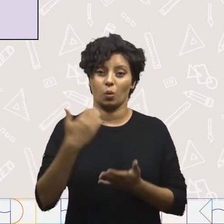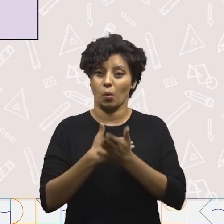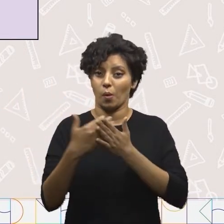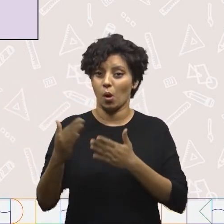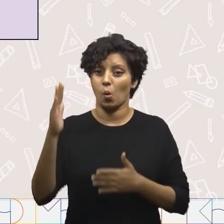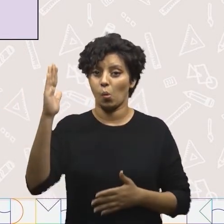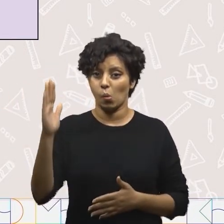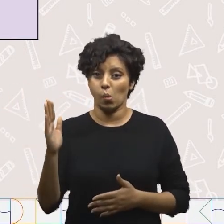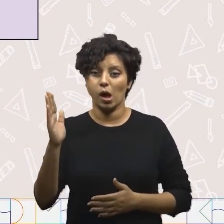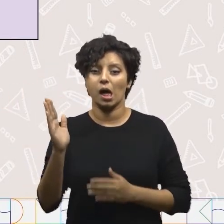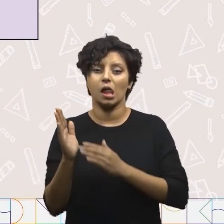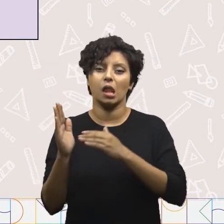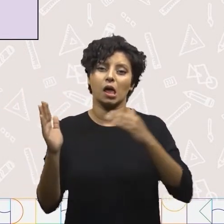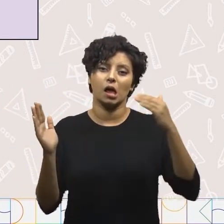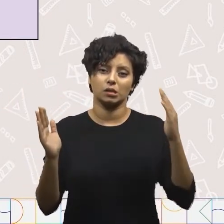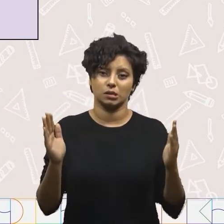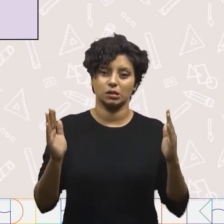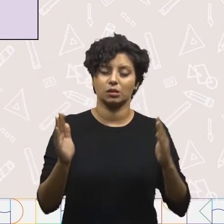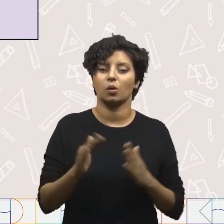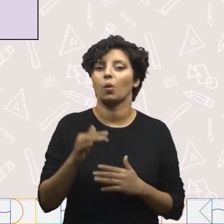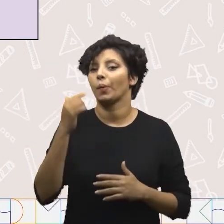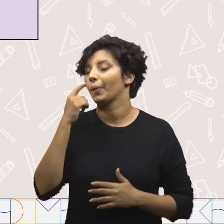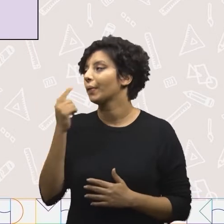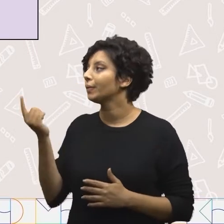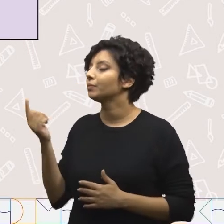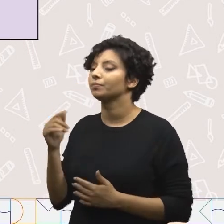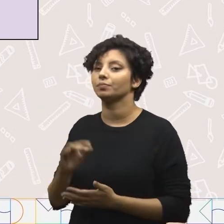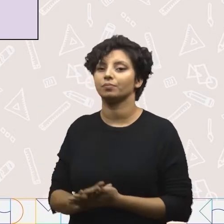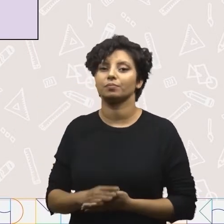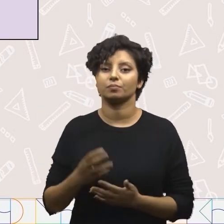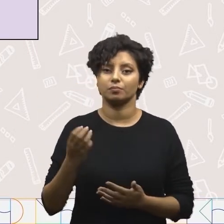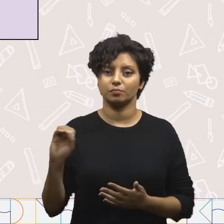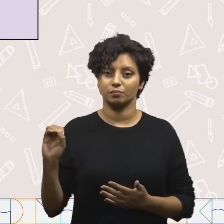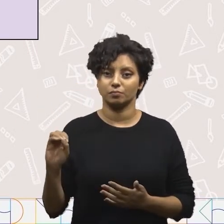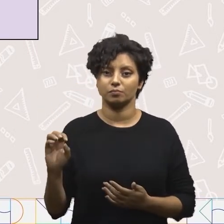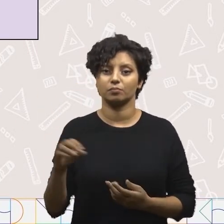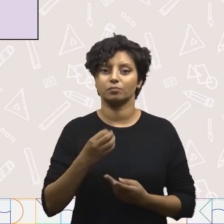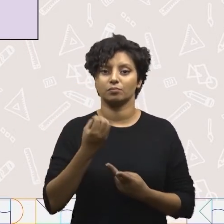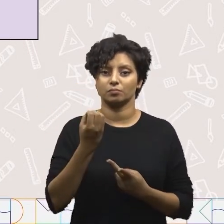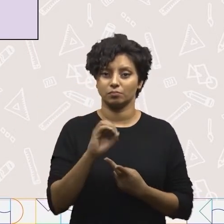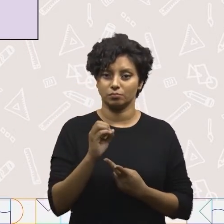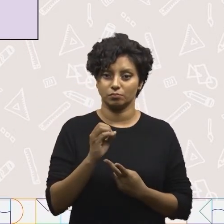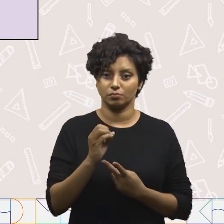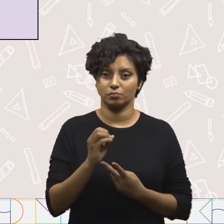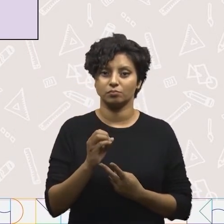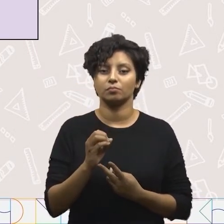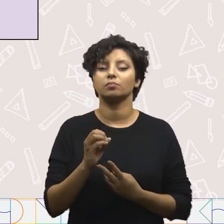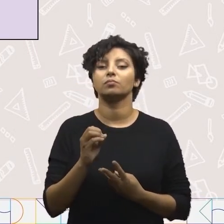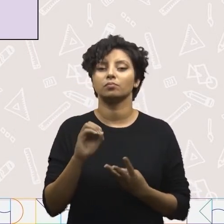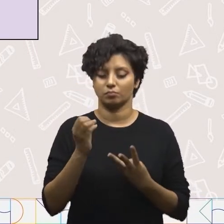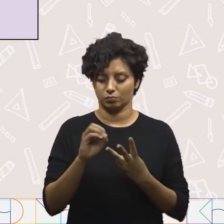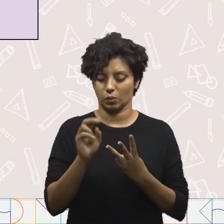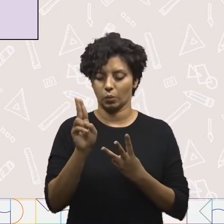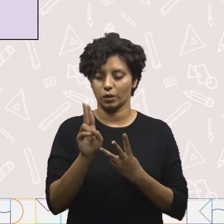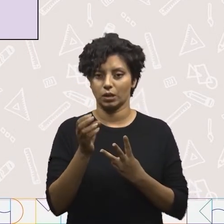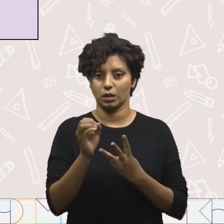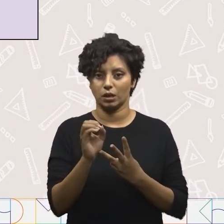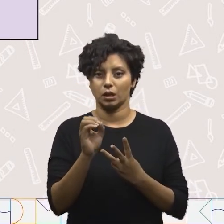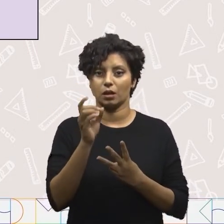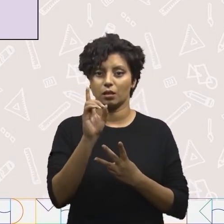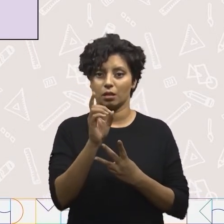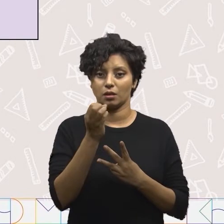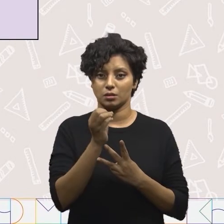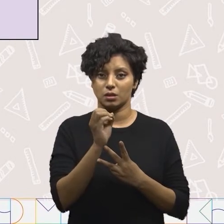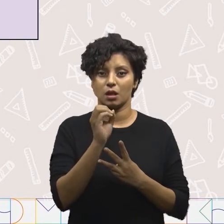até a centena. Então, vamos lá. Zero na unidade, zero na dezena e o